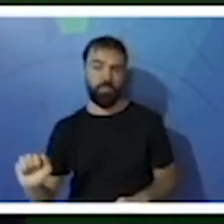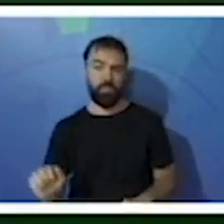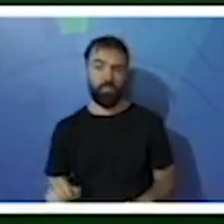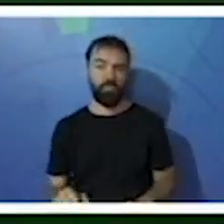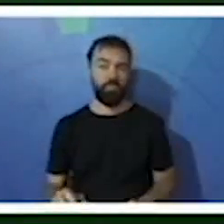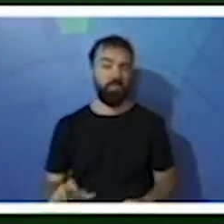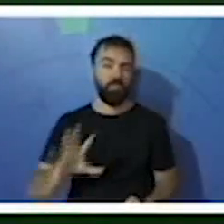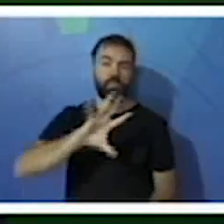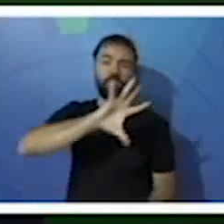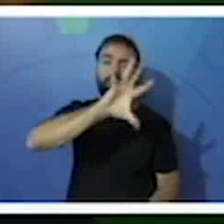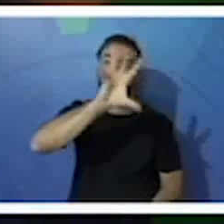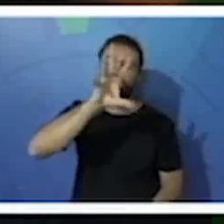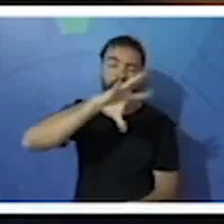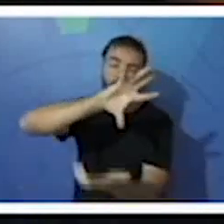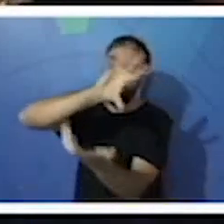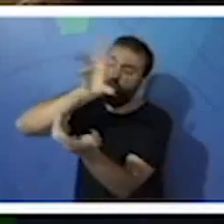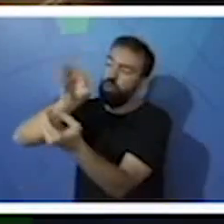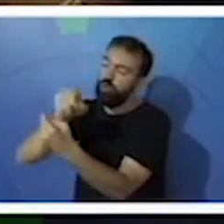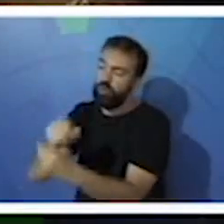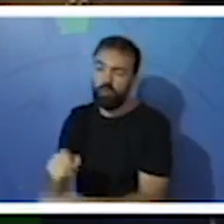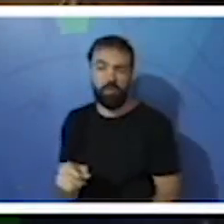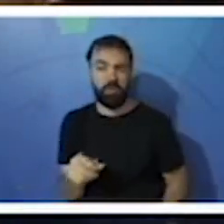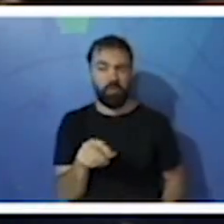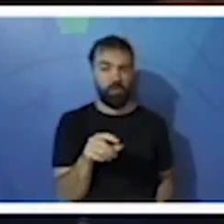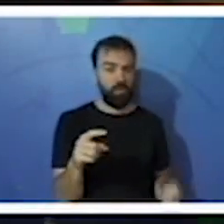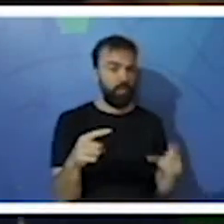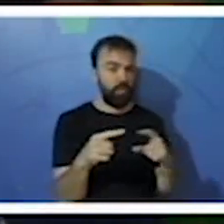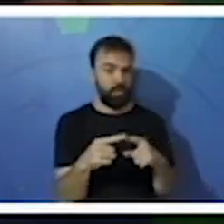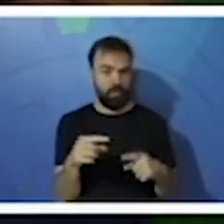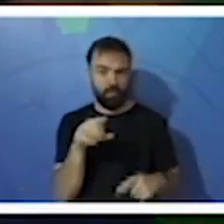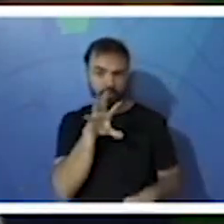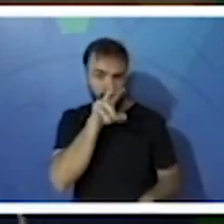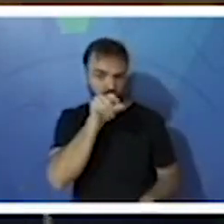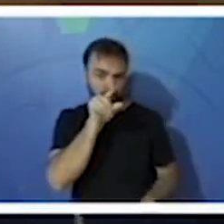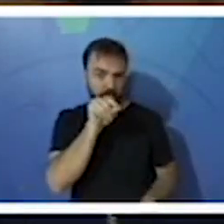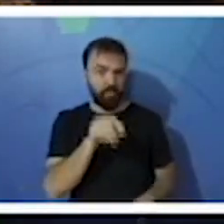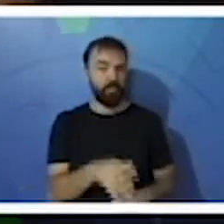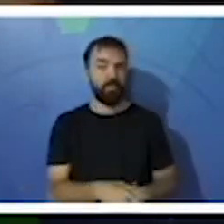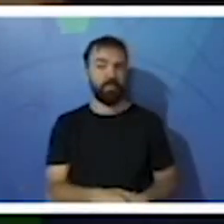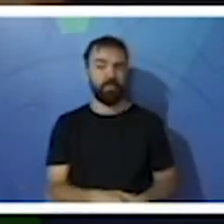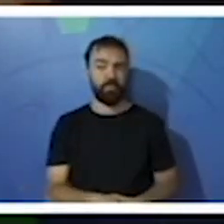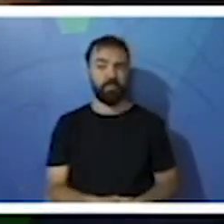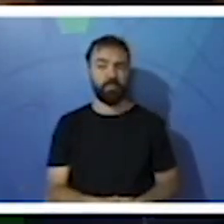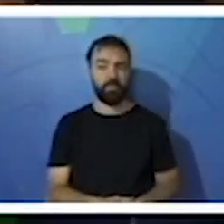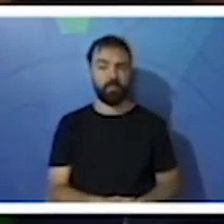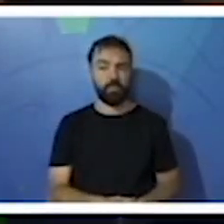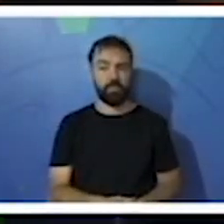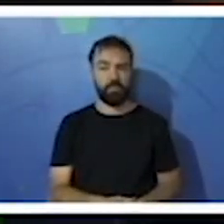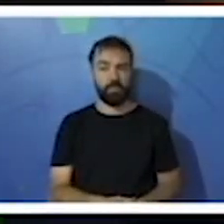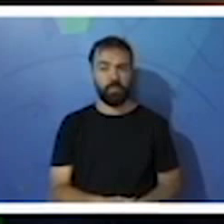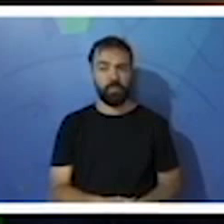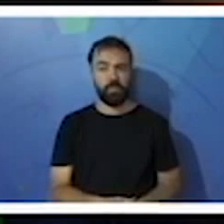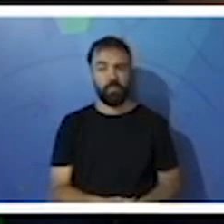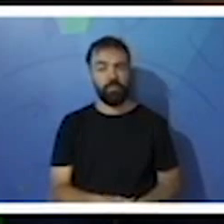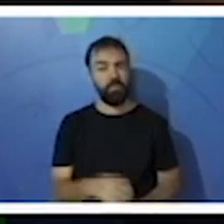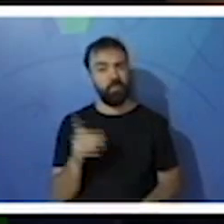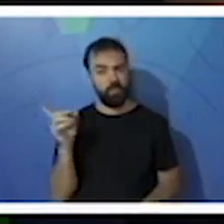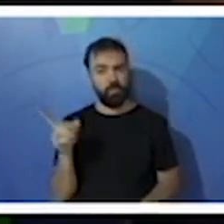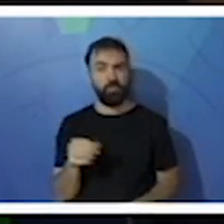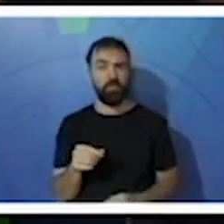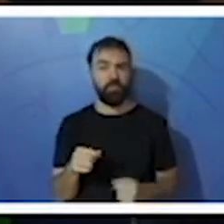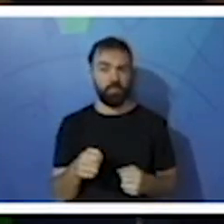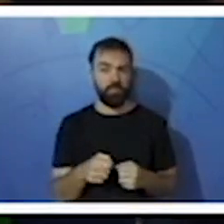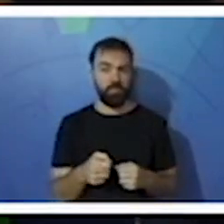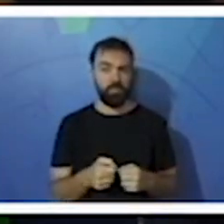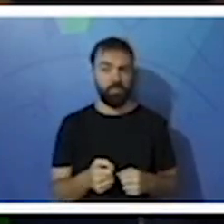que fala tudo sobre as aves. De forma resumida e objetiva. Isso aqui, crianças, dá até para vocês fazerem